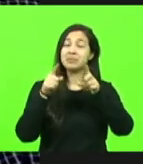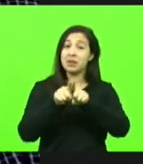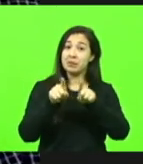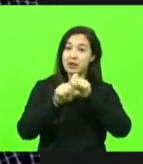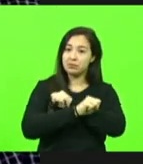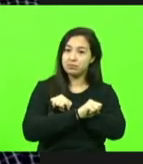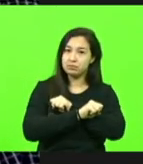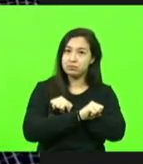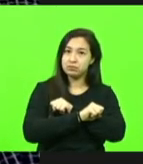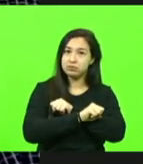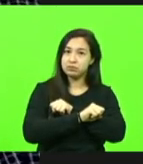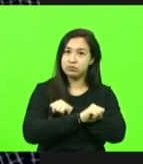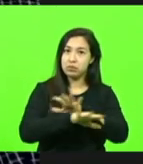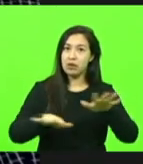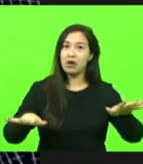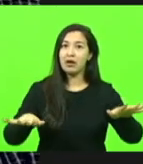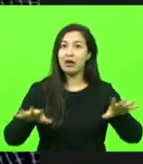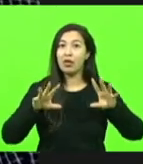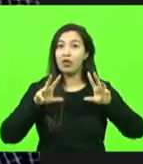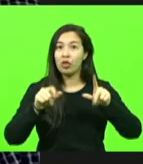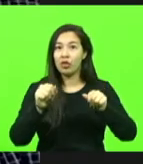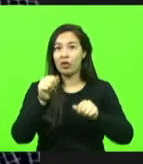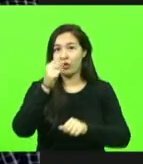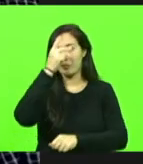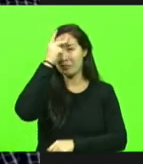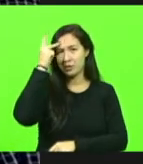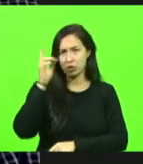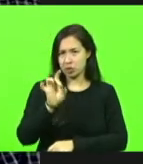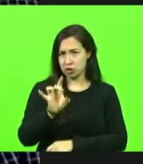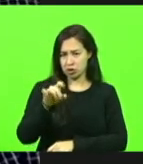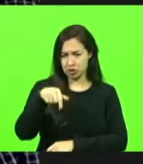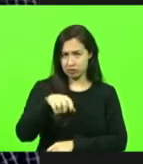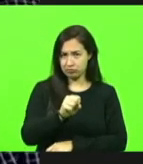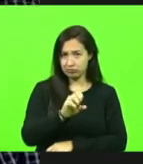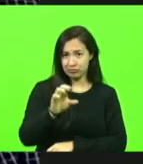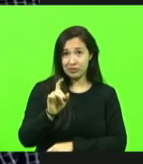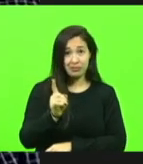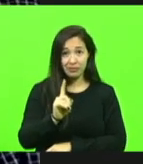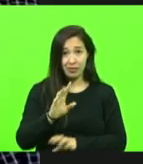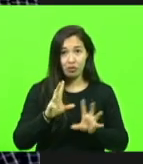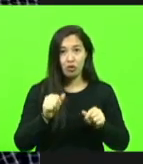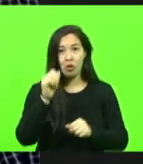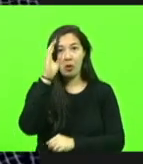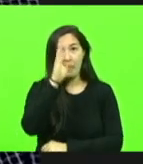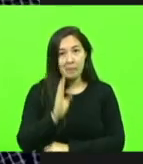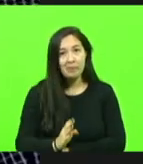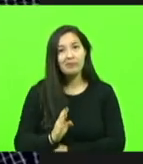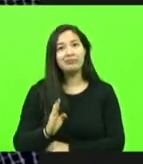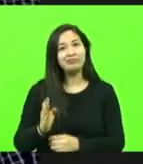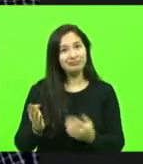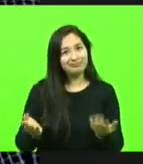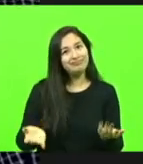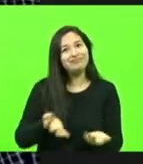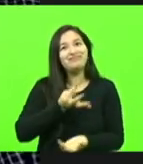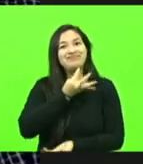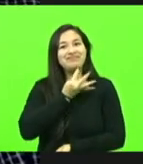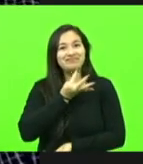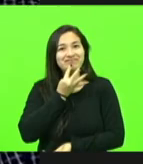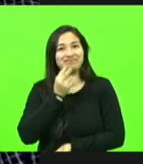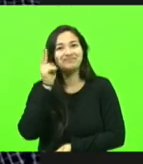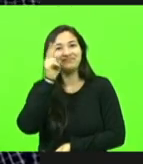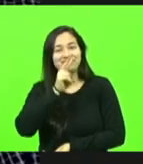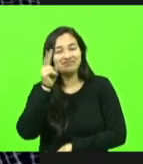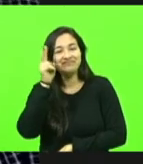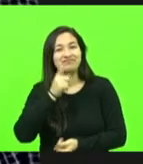as pessoas, não só para os catarinenses, mas todos os brasileiros possam conhecer aquilo que foi